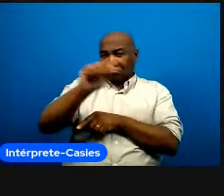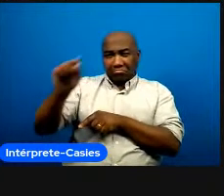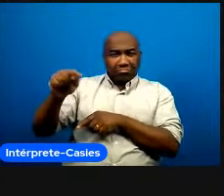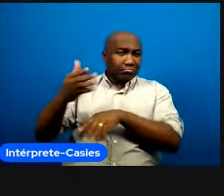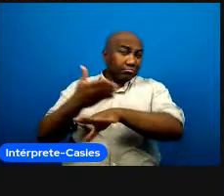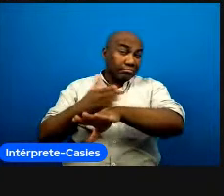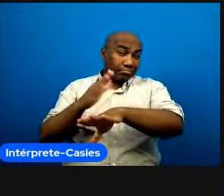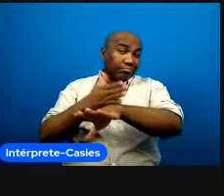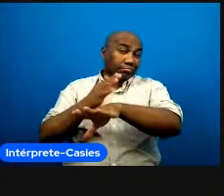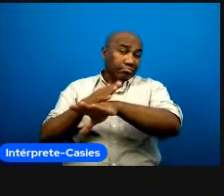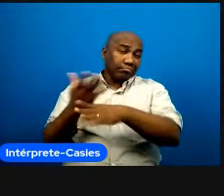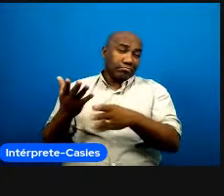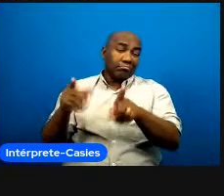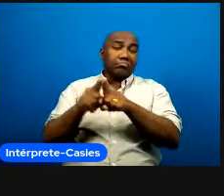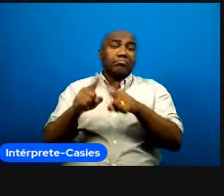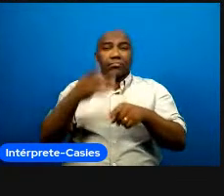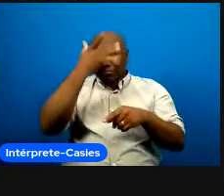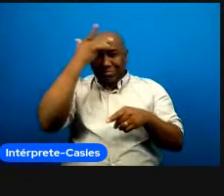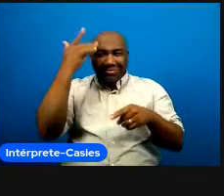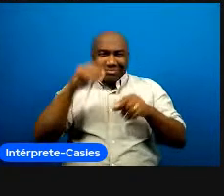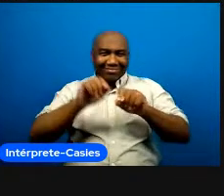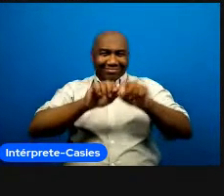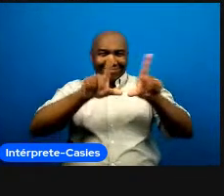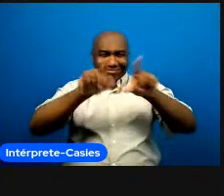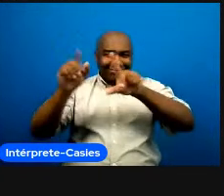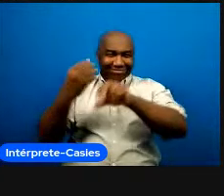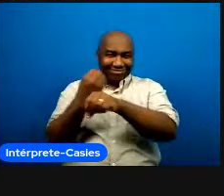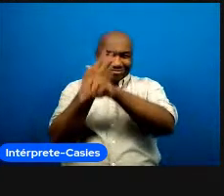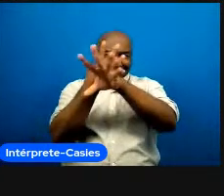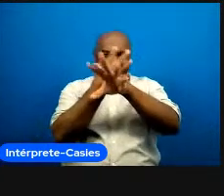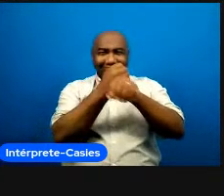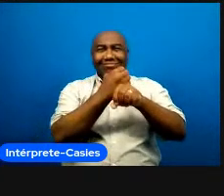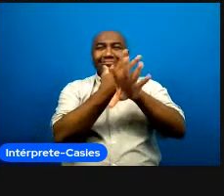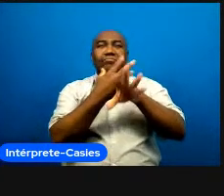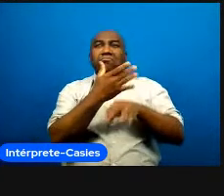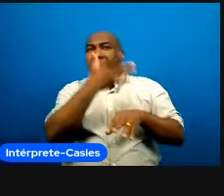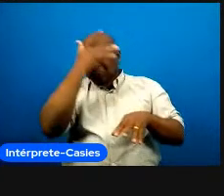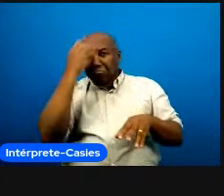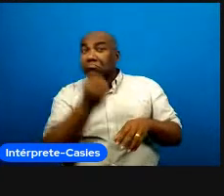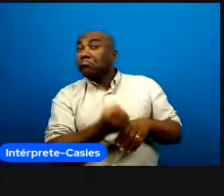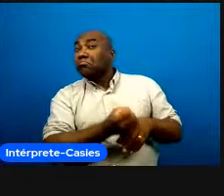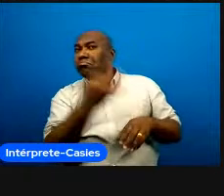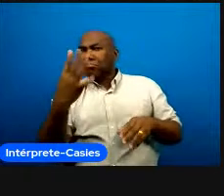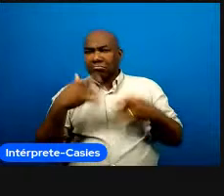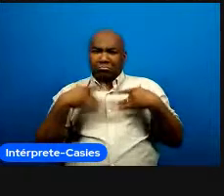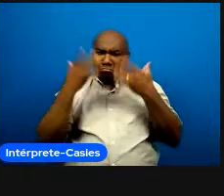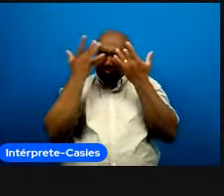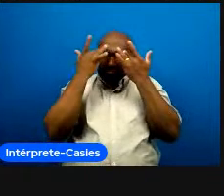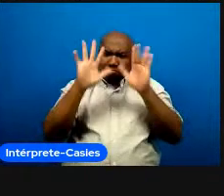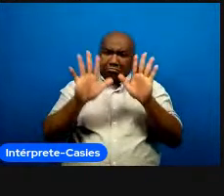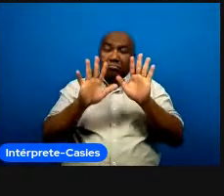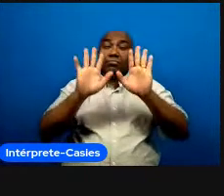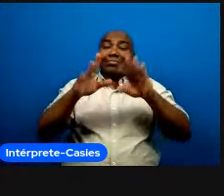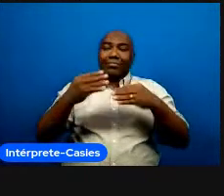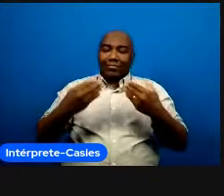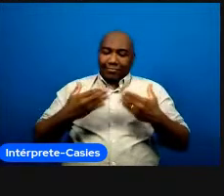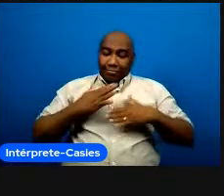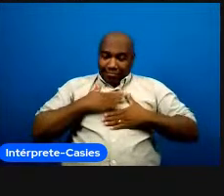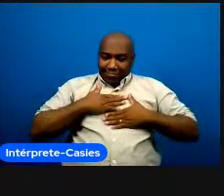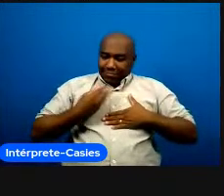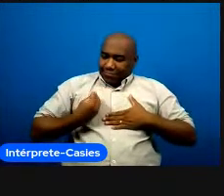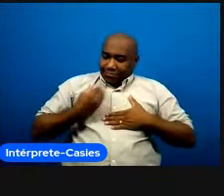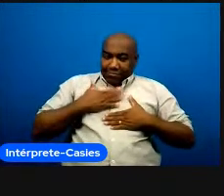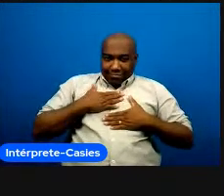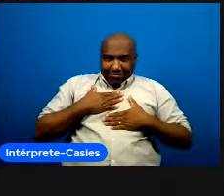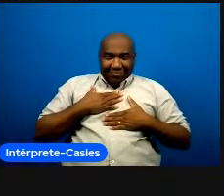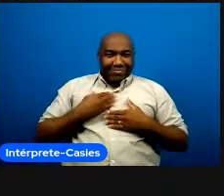aqui nesse momento na sala mas cada um de vocês tem uma história eu também tenho uma história que é particular que é única tenho leituras